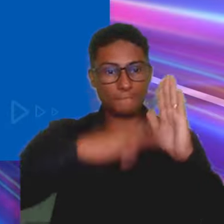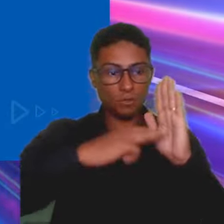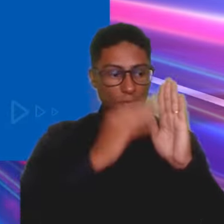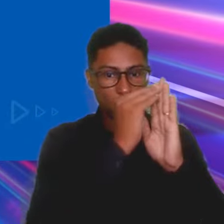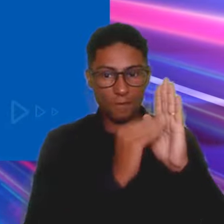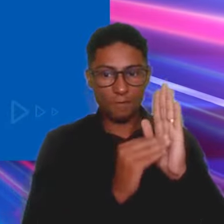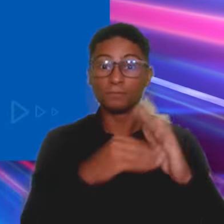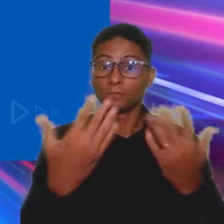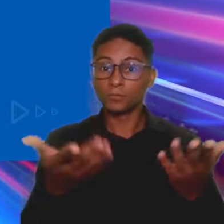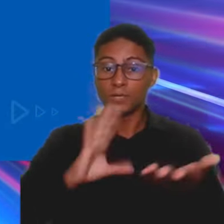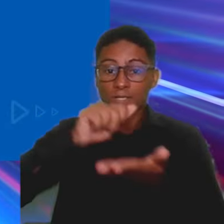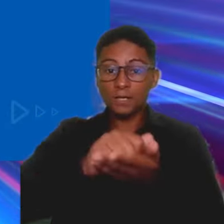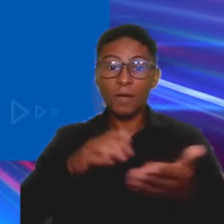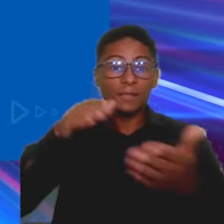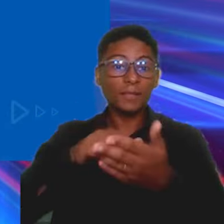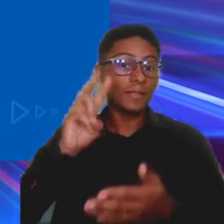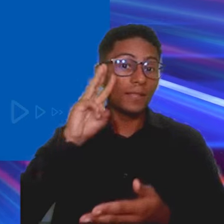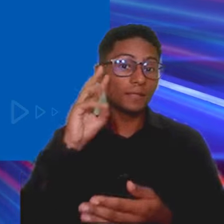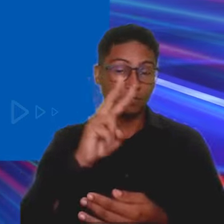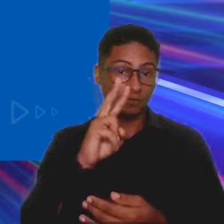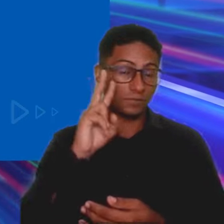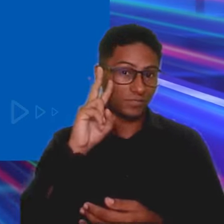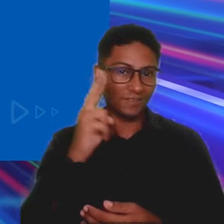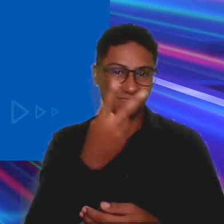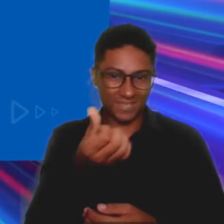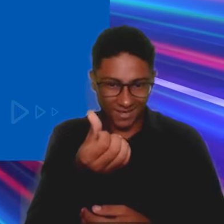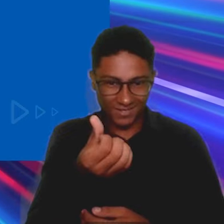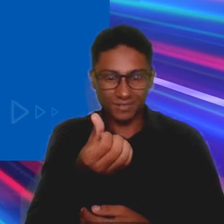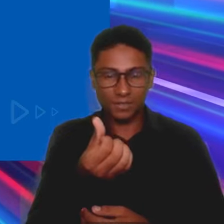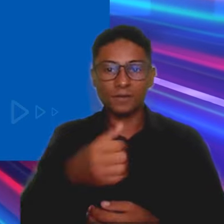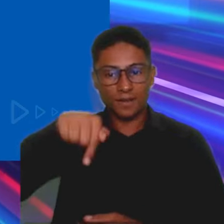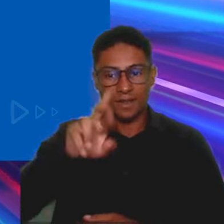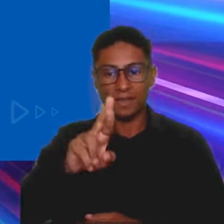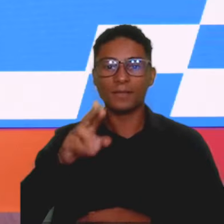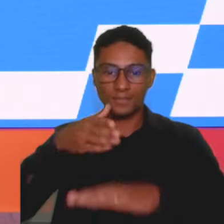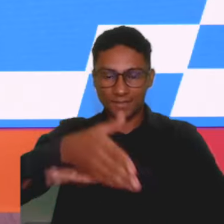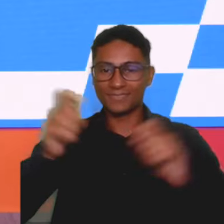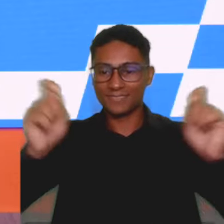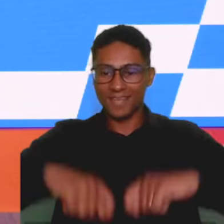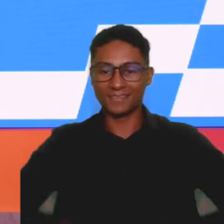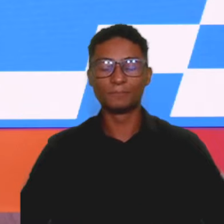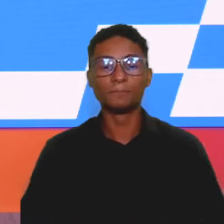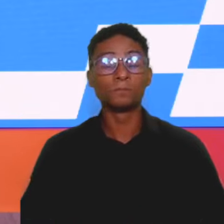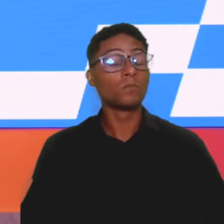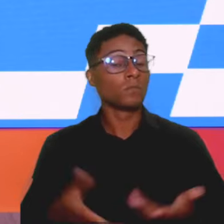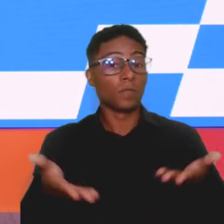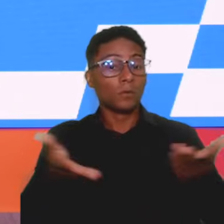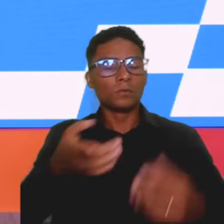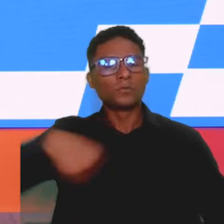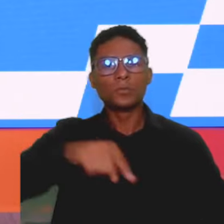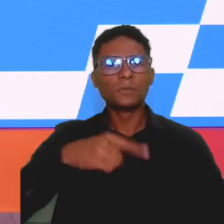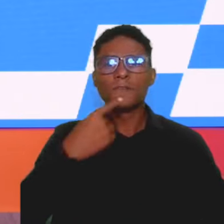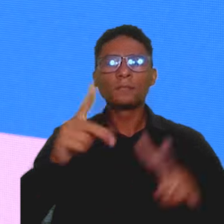inscrições estão abertas até esta sexta-feira, dia 26. Basta acessar o QR Code na tela. Viramos a página agora para falar